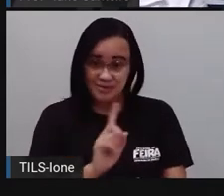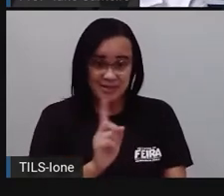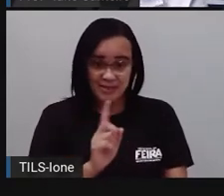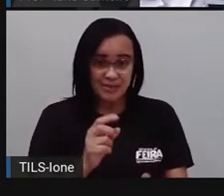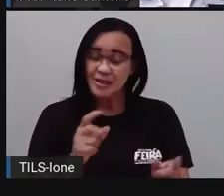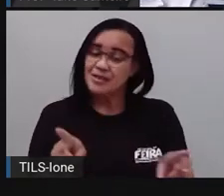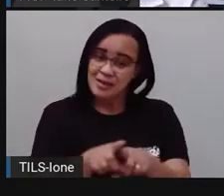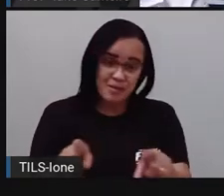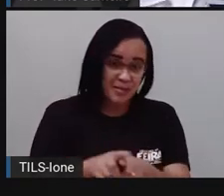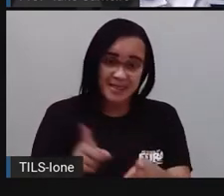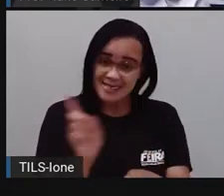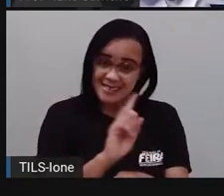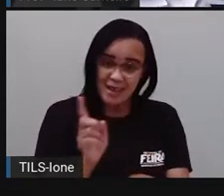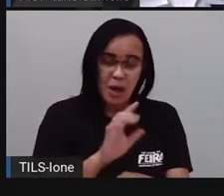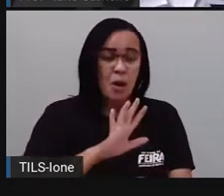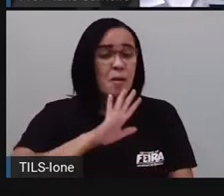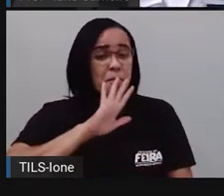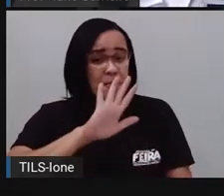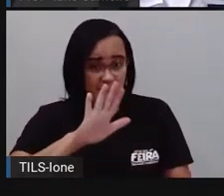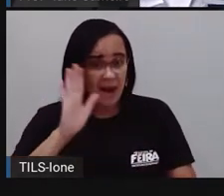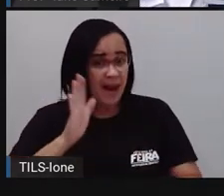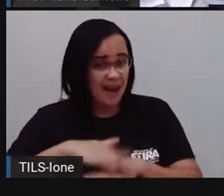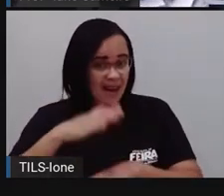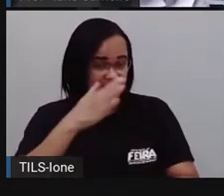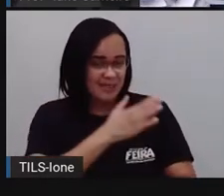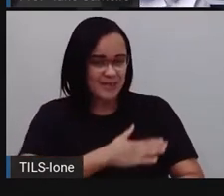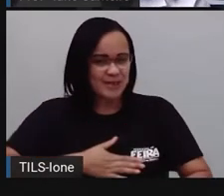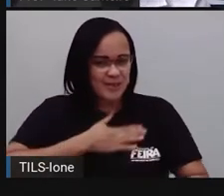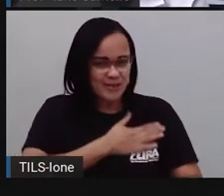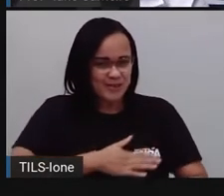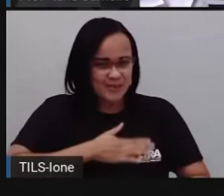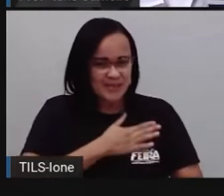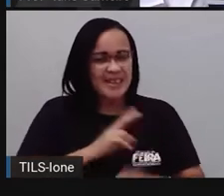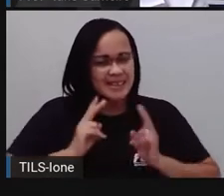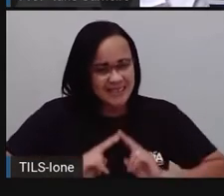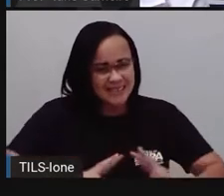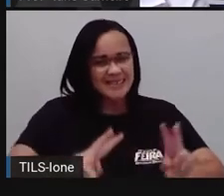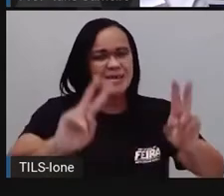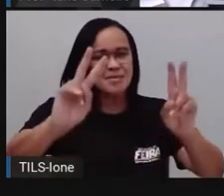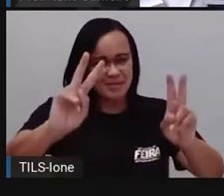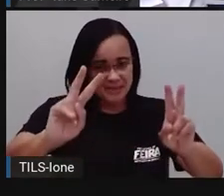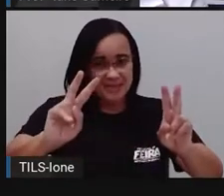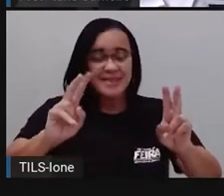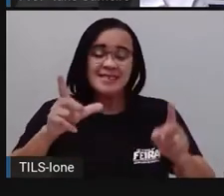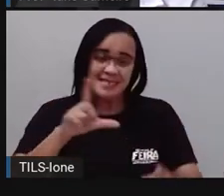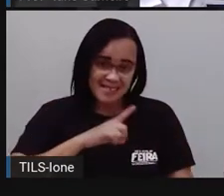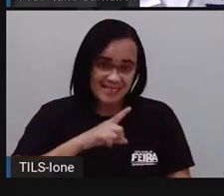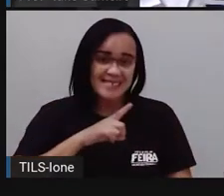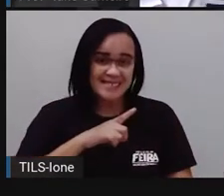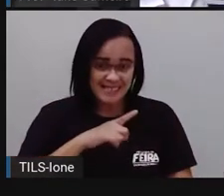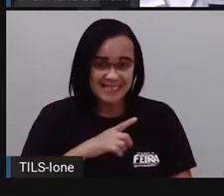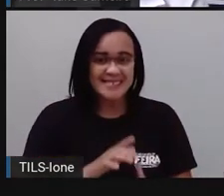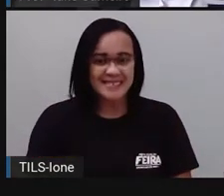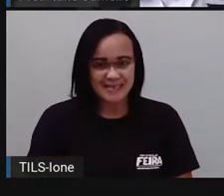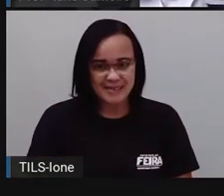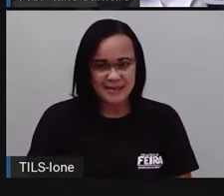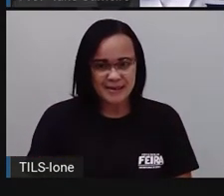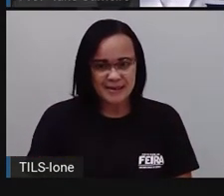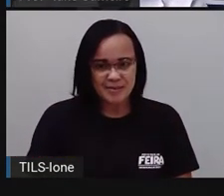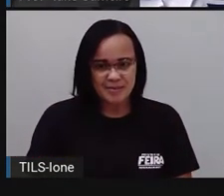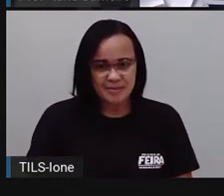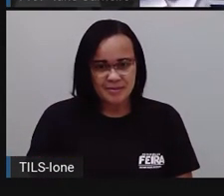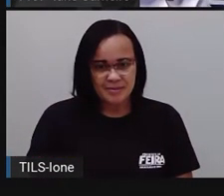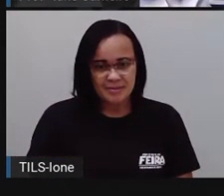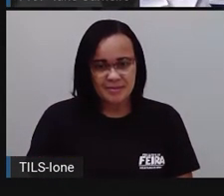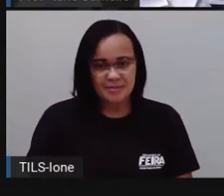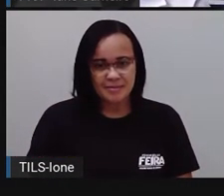a gente se gosta. E é sempre assim que deve ser, tá bom? A melodia, eu ia tentar cantar aqui pra vocês, mas eu acho que não vai ficar legal,